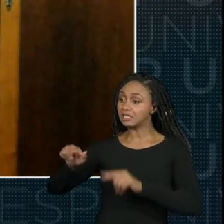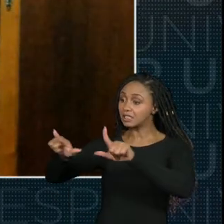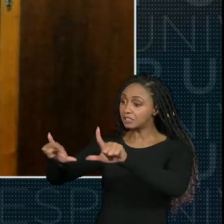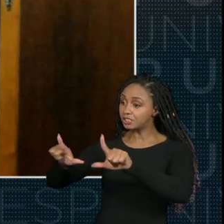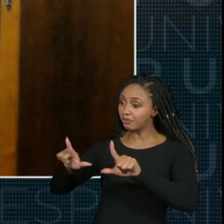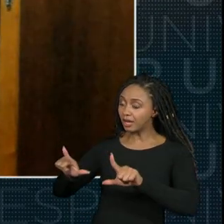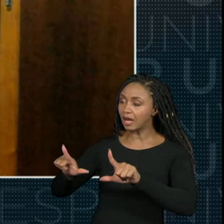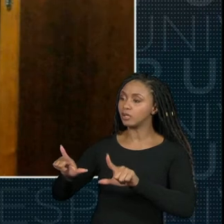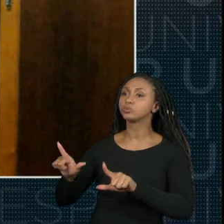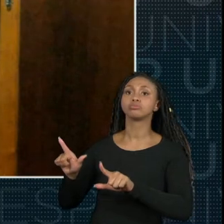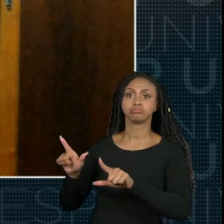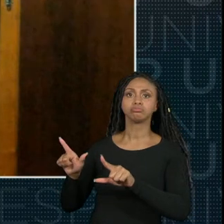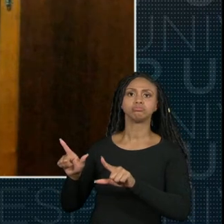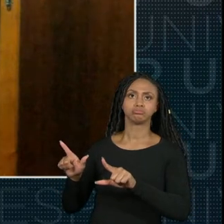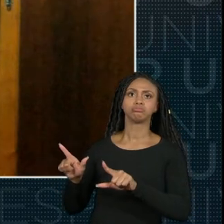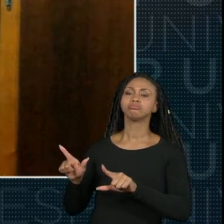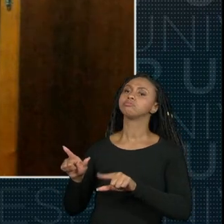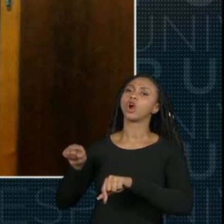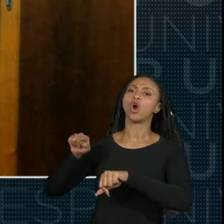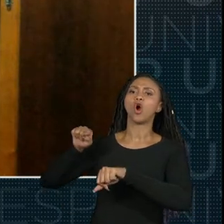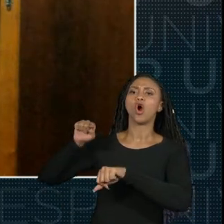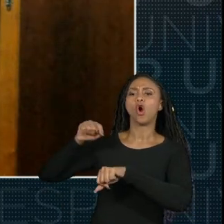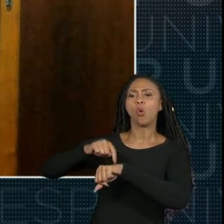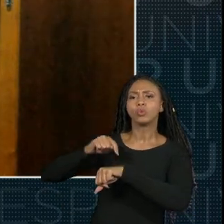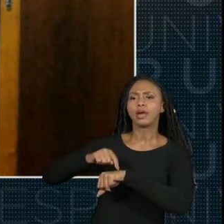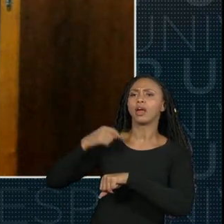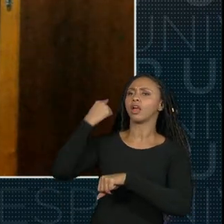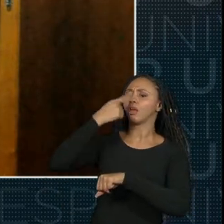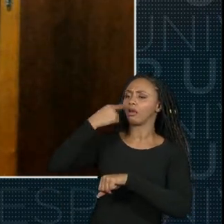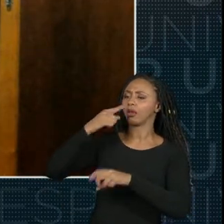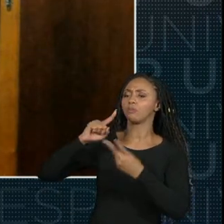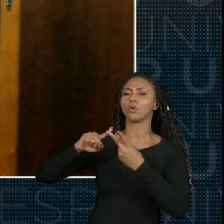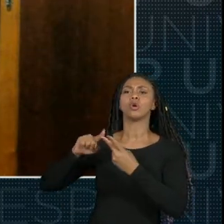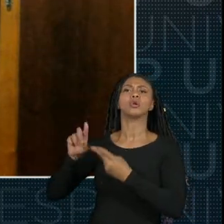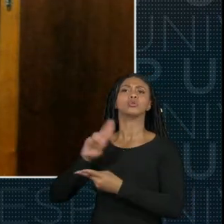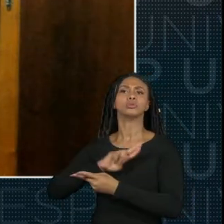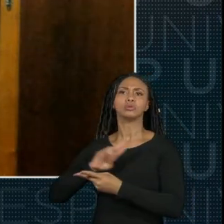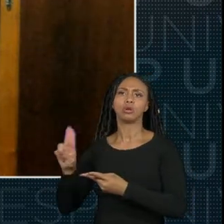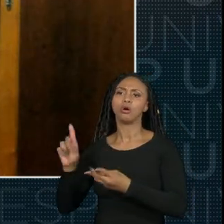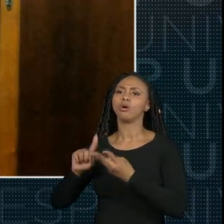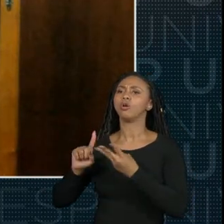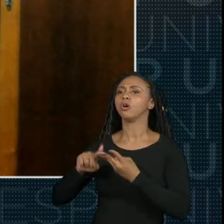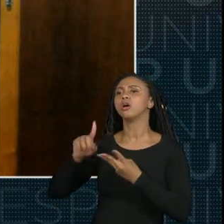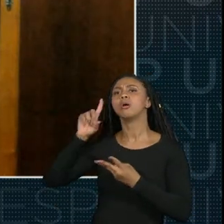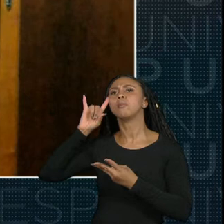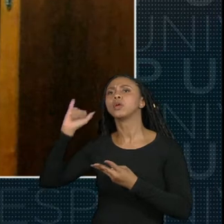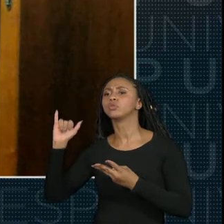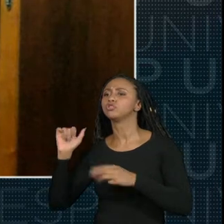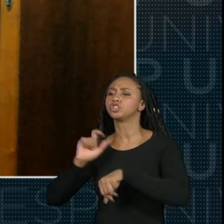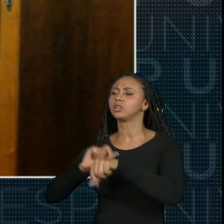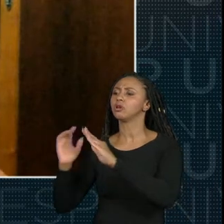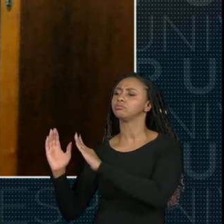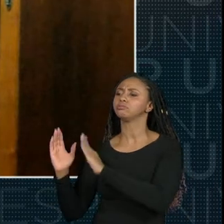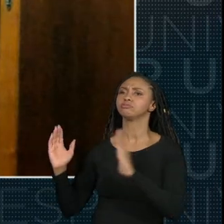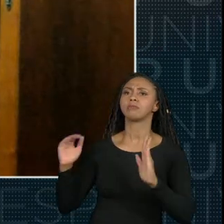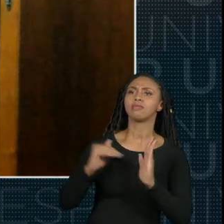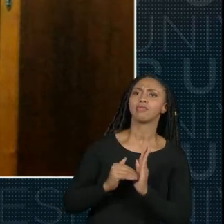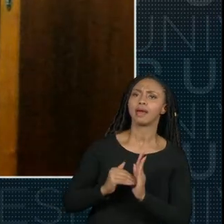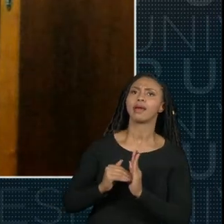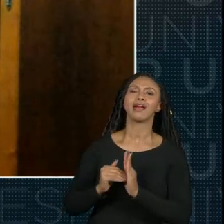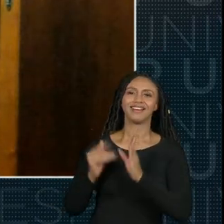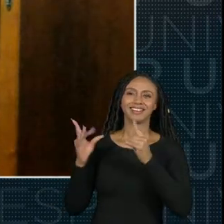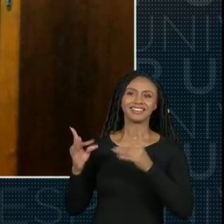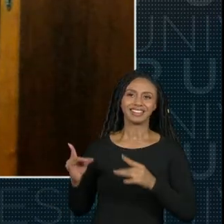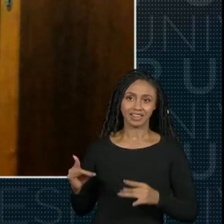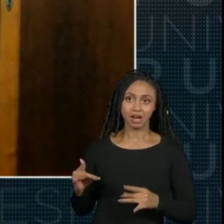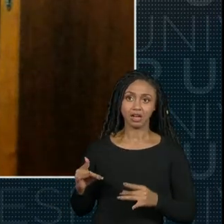estrutura que a gente espera que é a carga horária o nome do aluno a data que ele realizou o curso entre outros detalhes que a gente